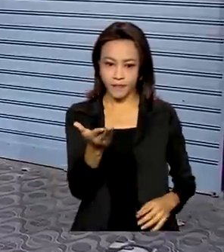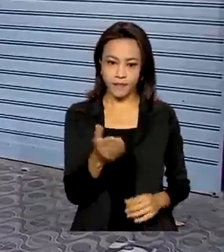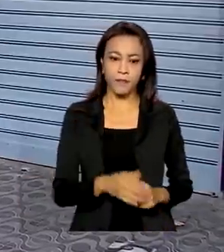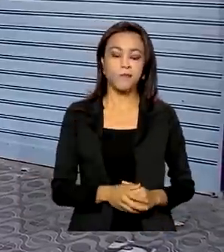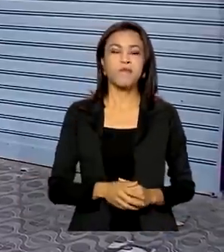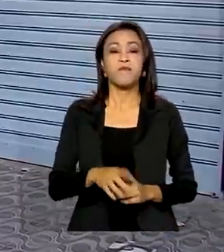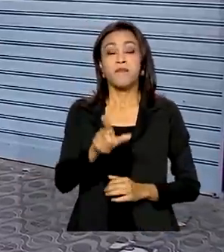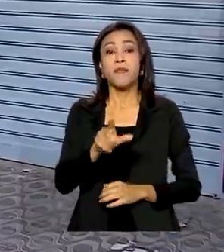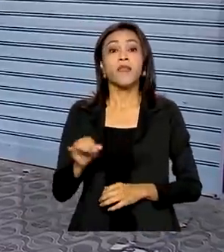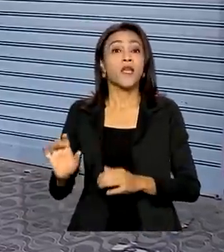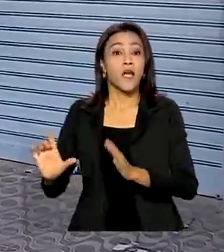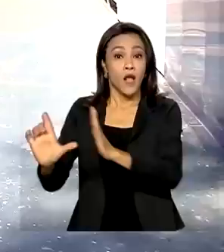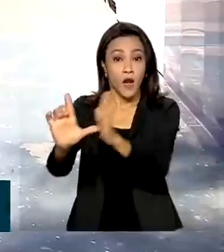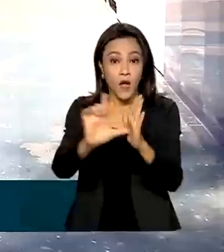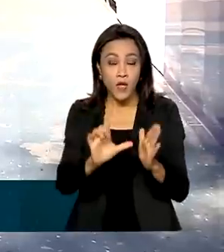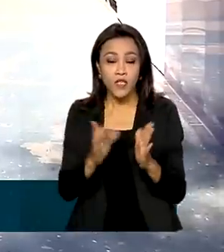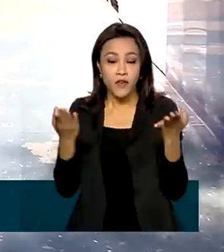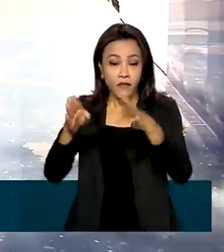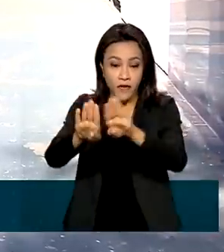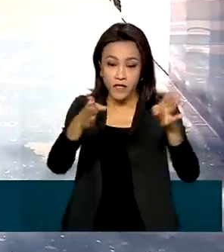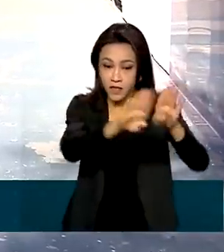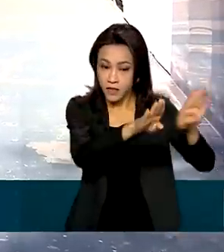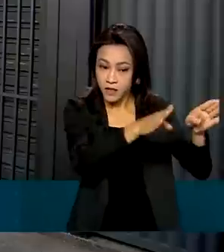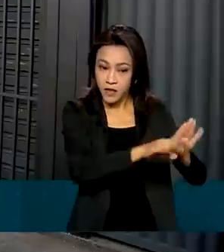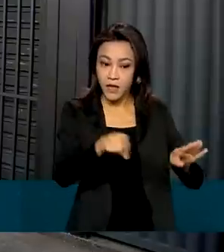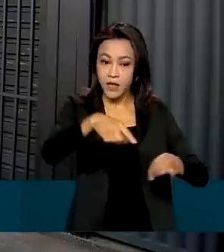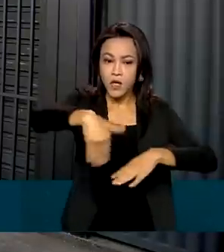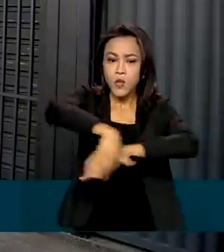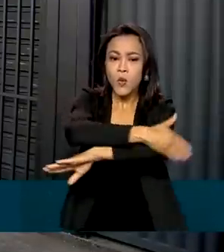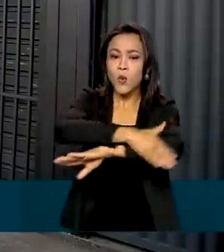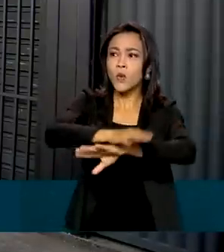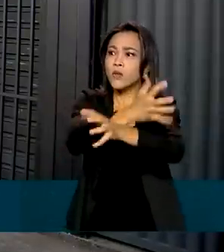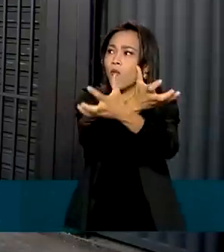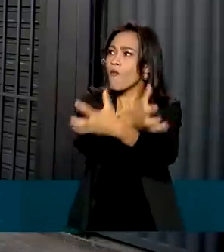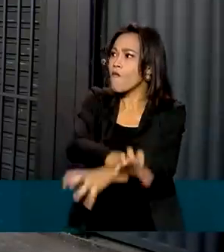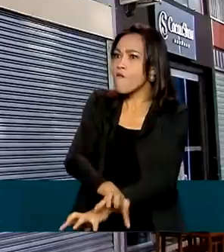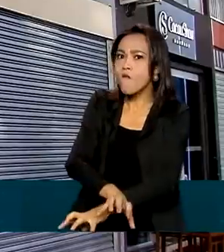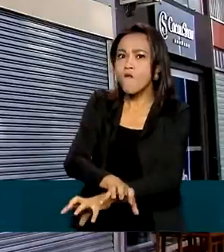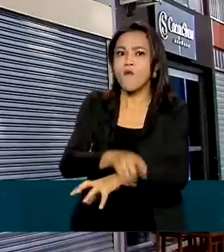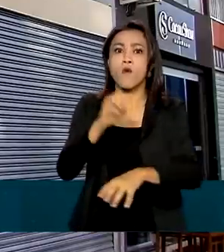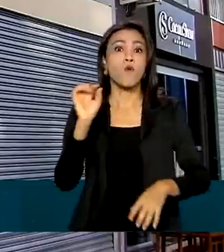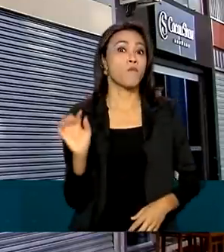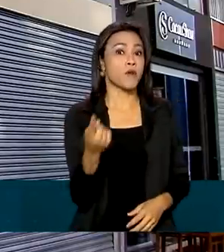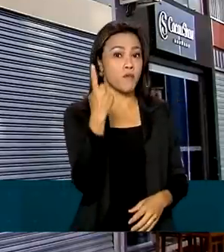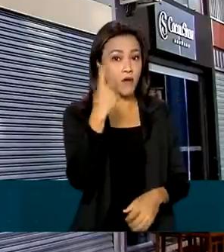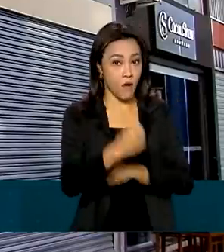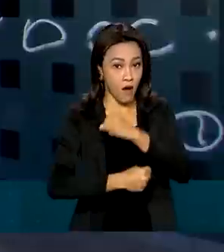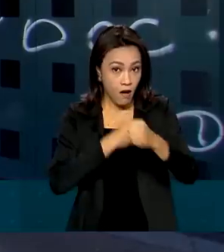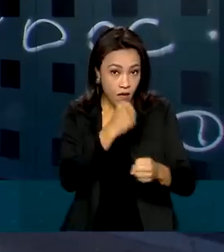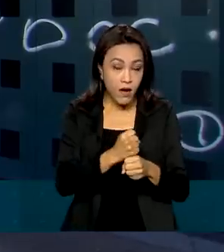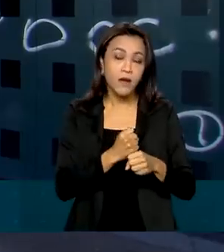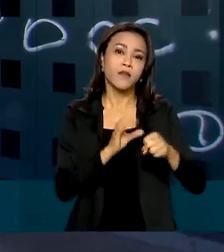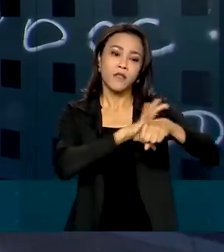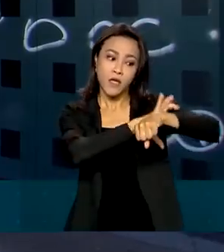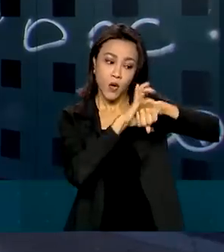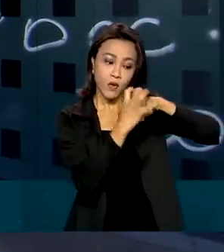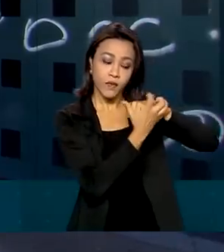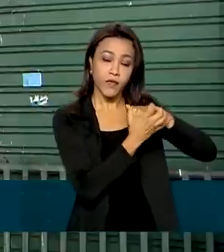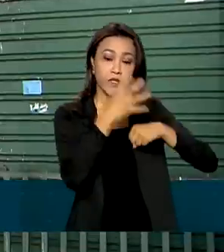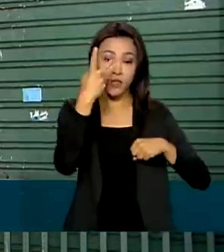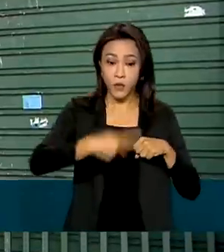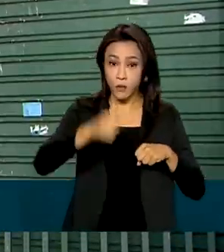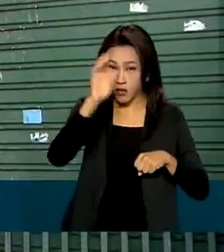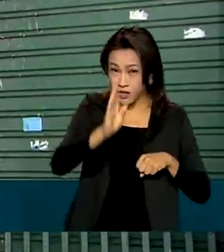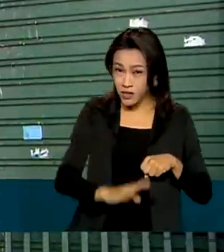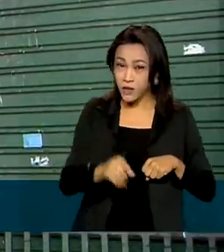Lojas de portas fechadas, ruas vazias. No primeiro ano da pandemia de covid-19, o comércio brasileiro